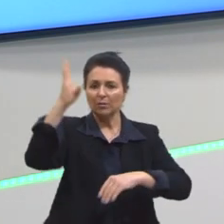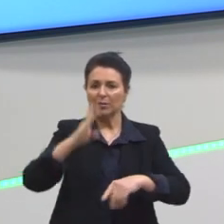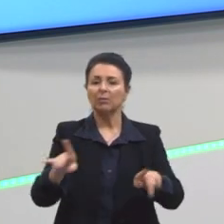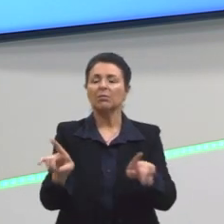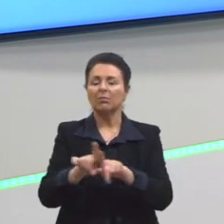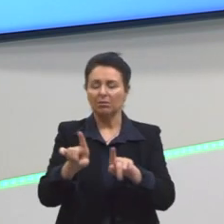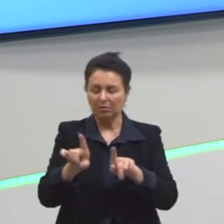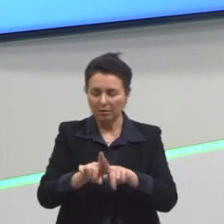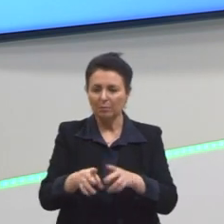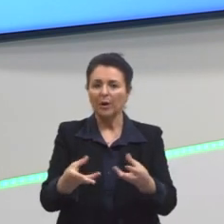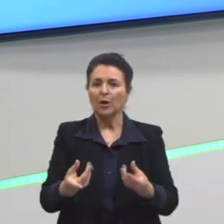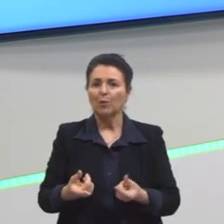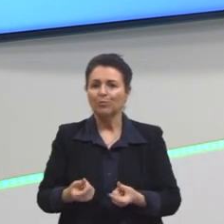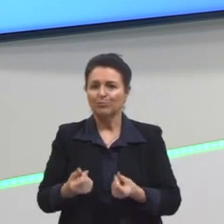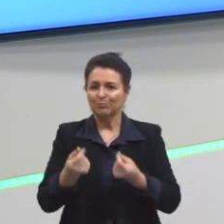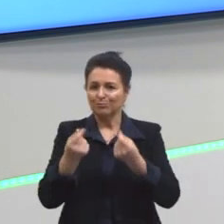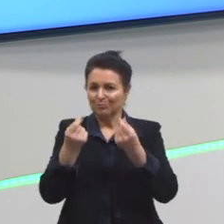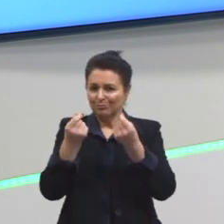muito.